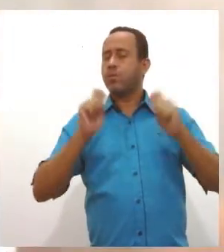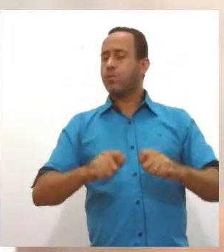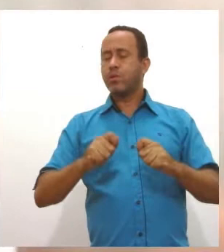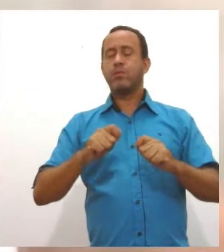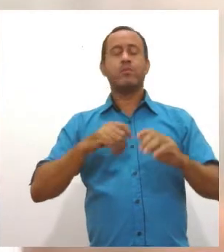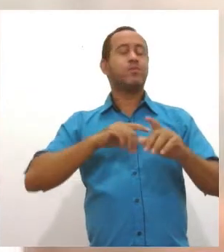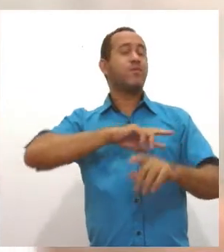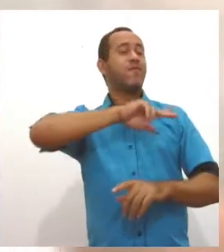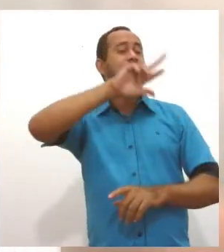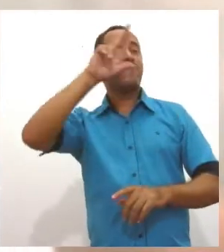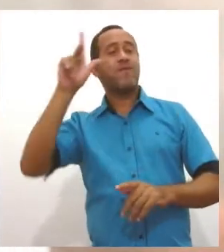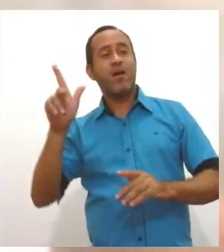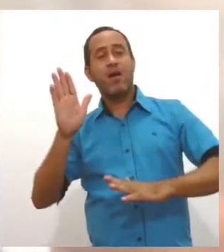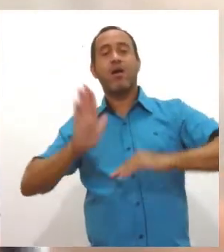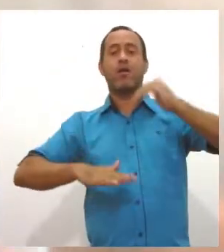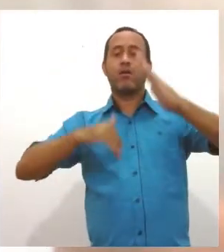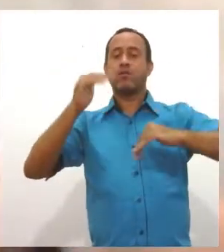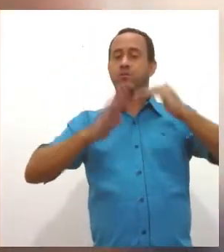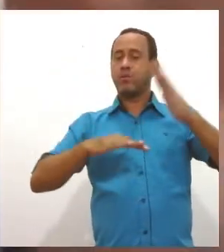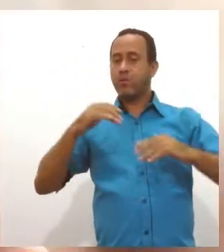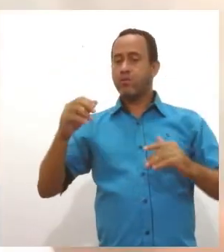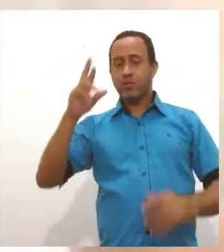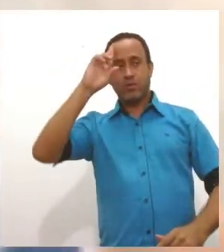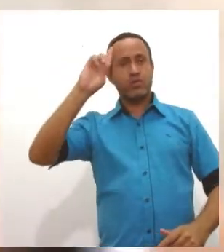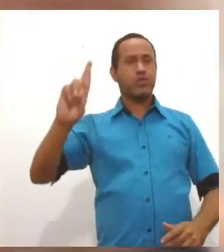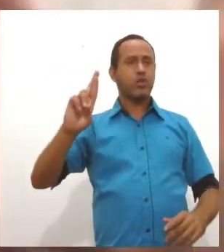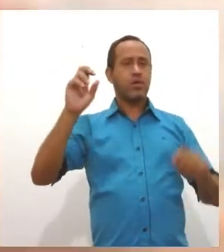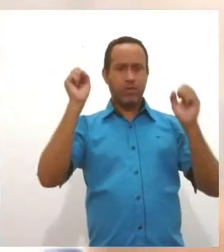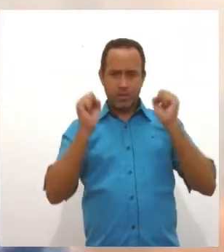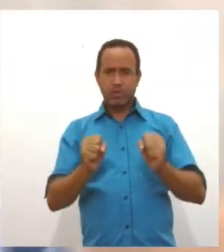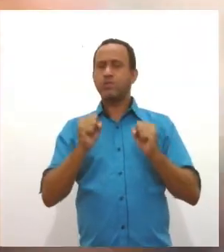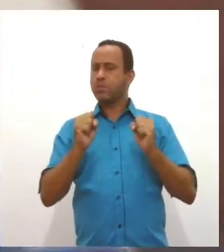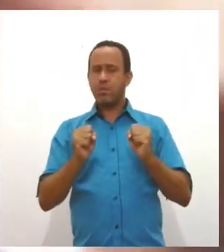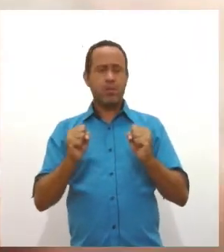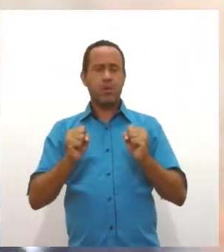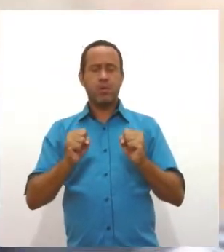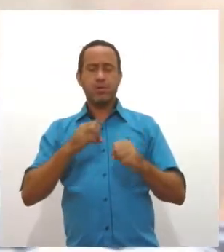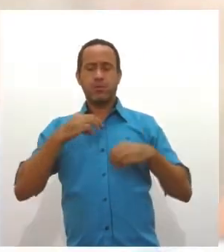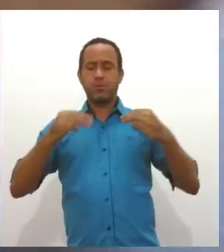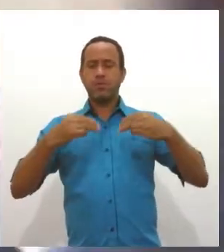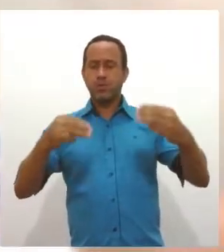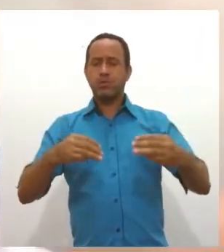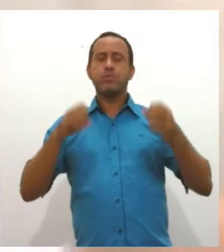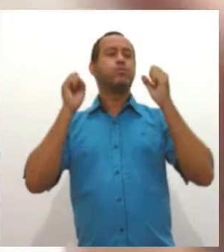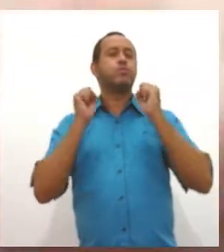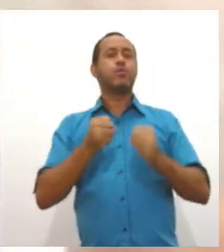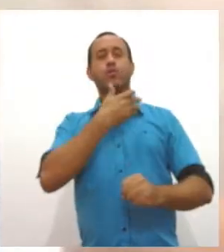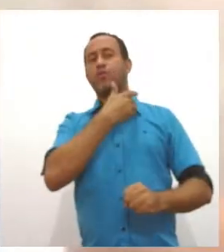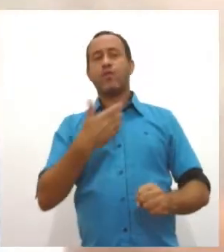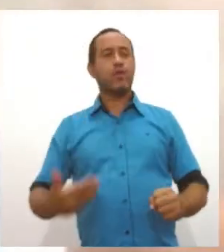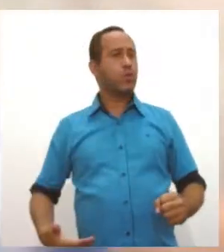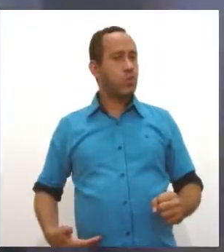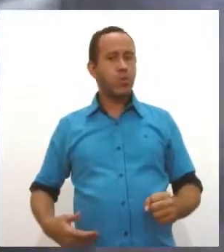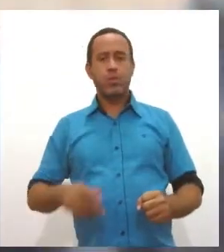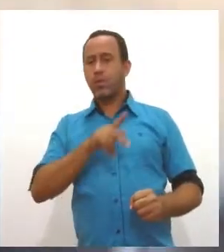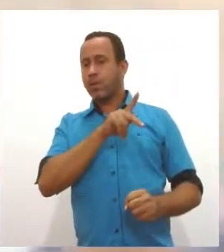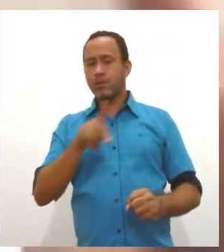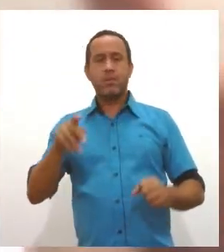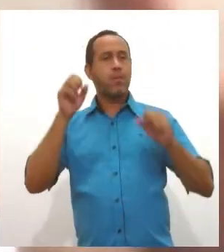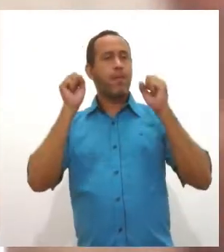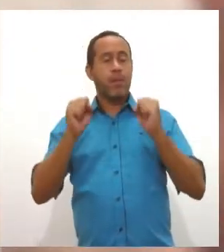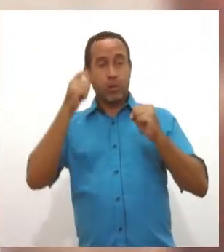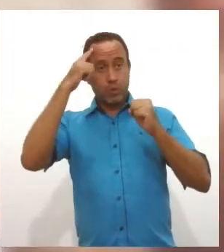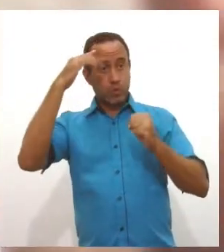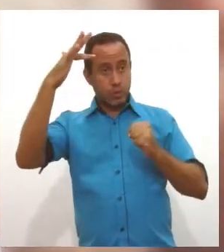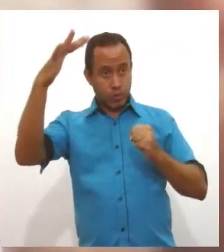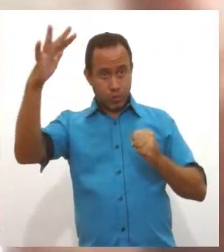podemos exercer cargo de chefia, assessoramento, ministros, governadores, sonhar em ser